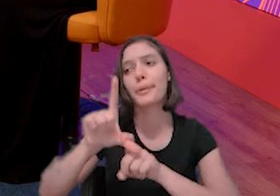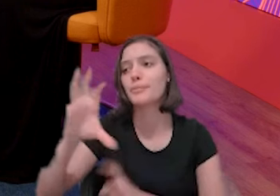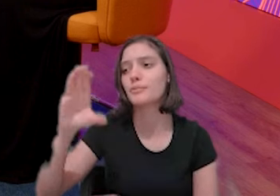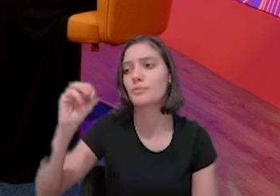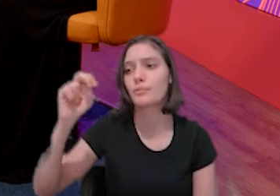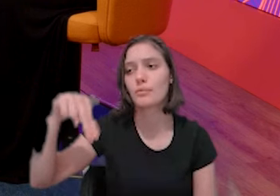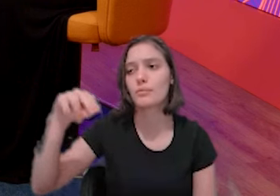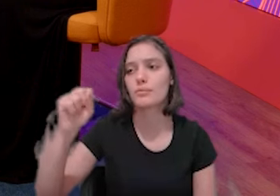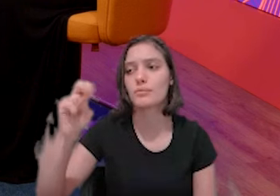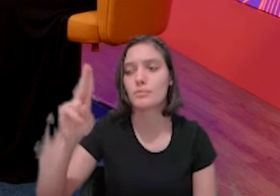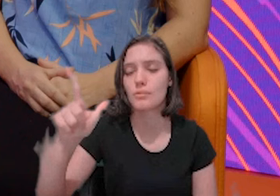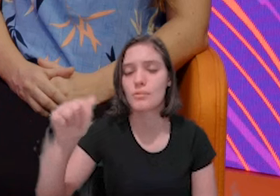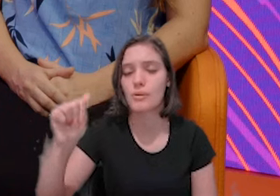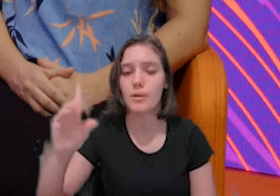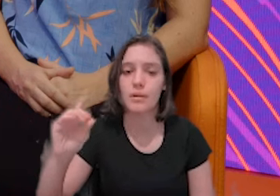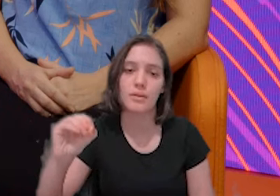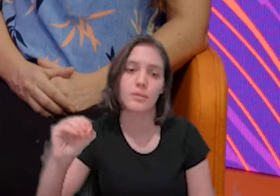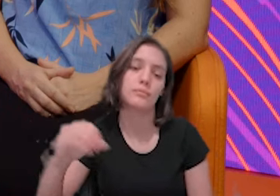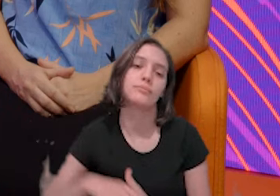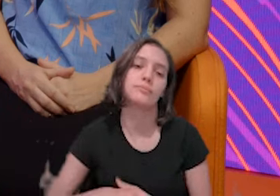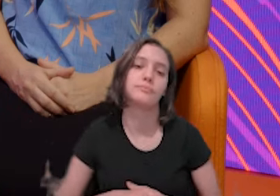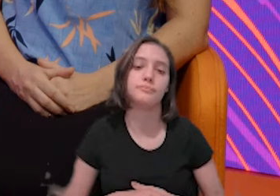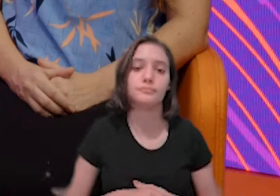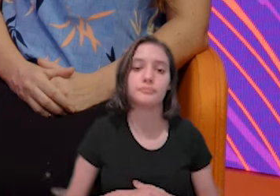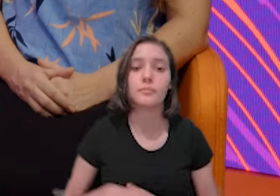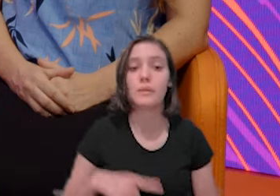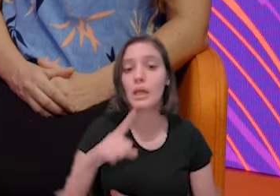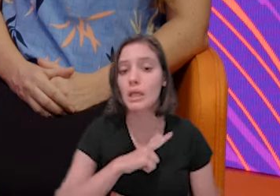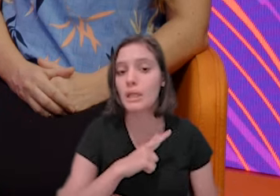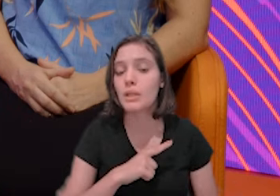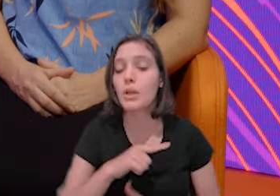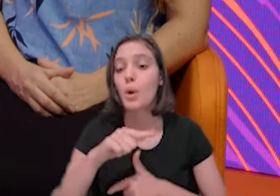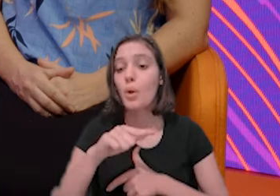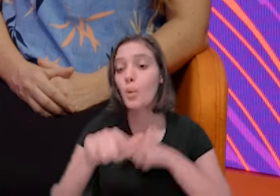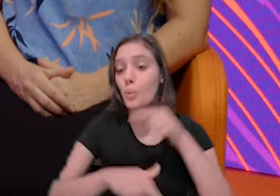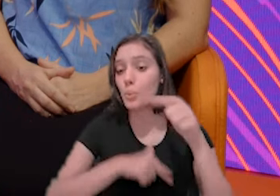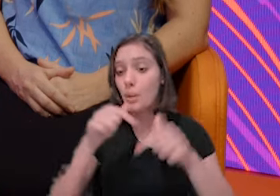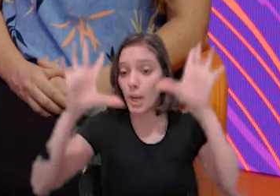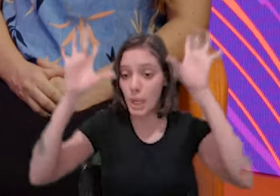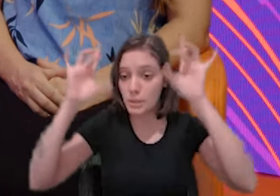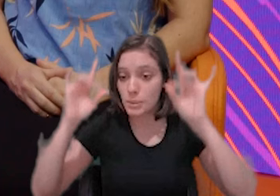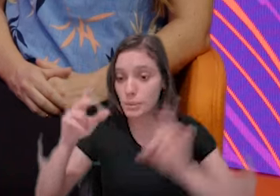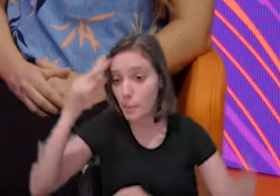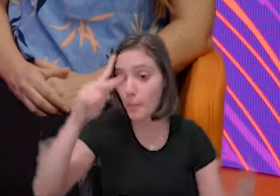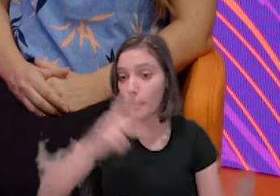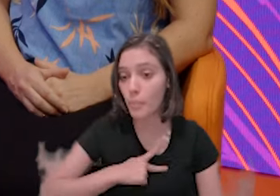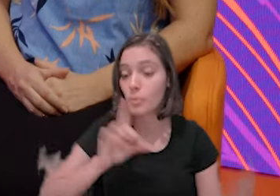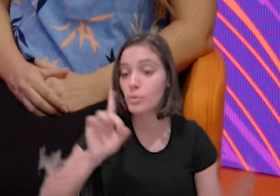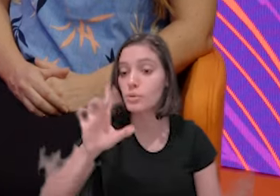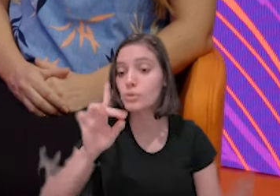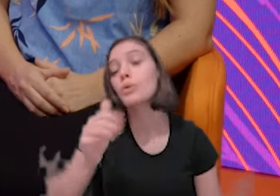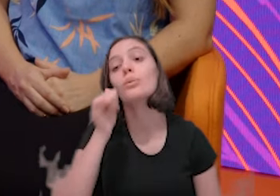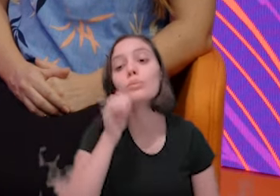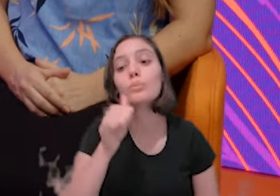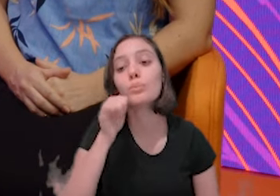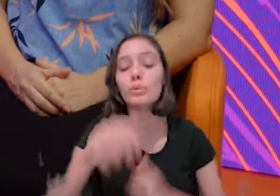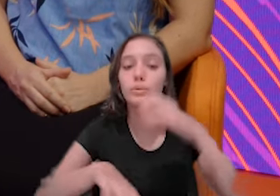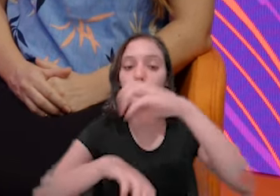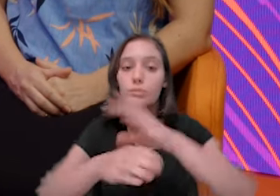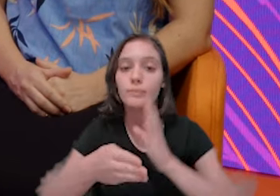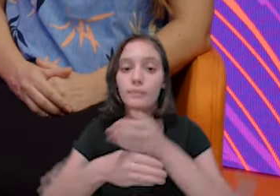específico para a mulher? Lá no centro de imigrantes tem uma biblioteca. E tem, todo o pessoal que vai lá,